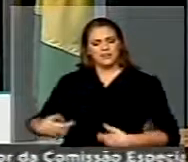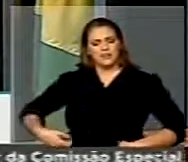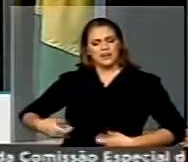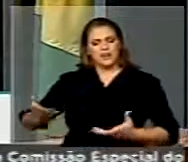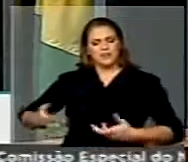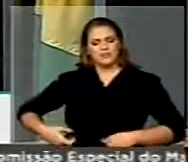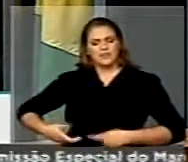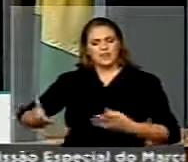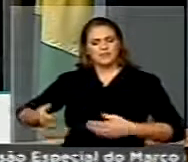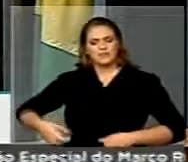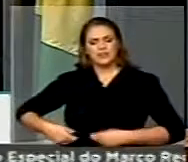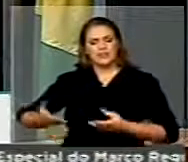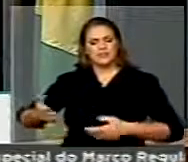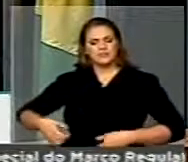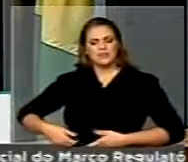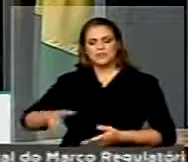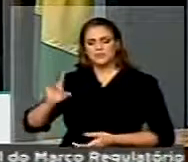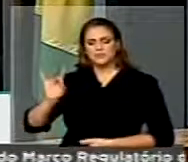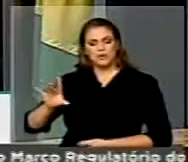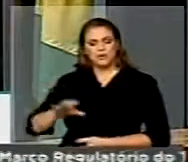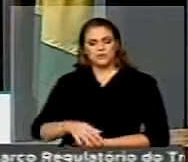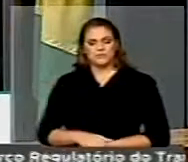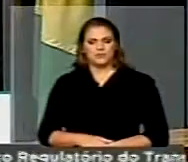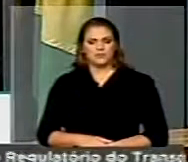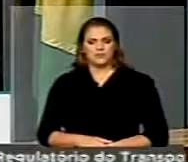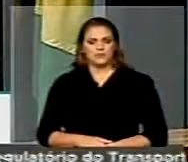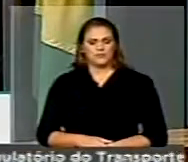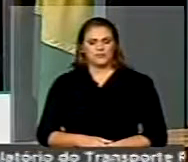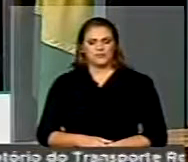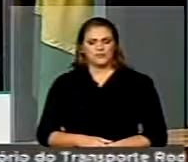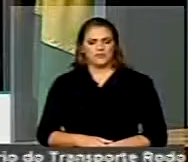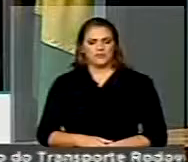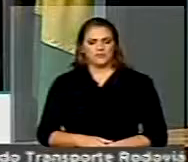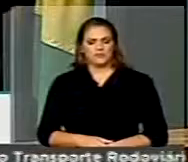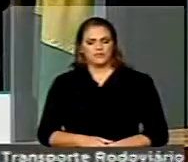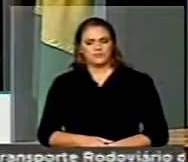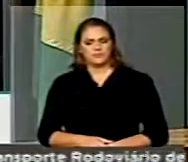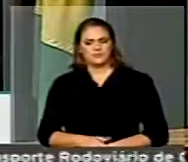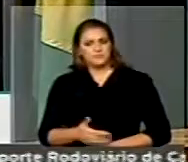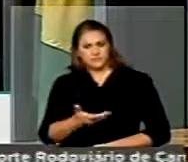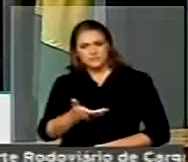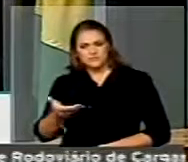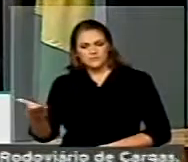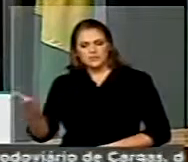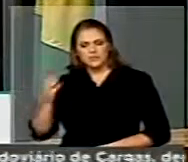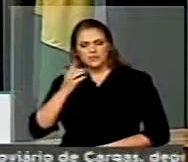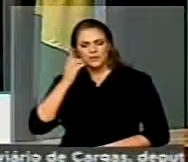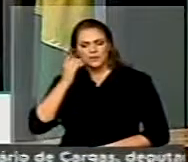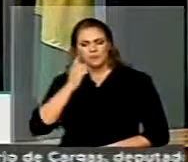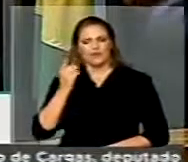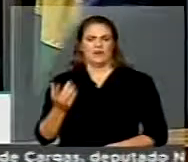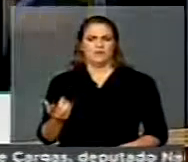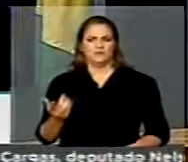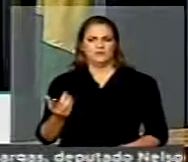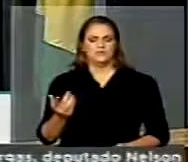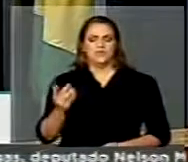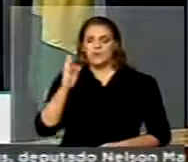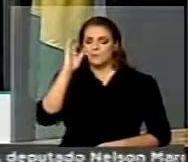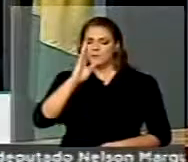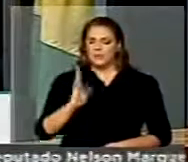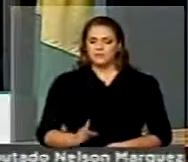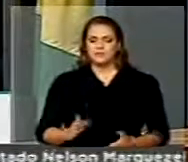público da nossa nação. Senhor presidente, senhoras e senhores deputados, o Brasil tem hoje